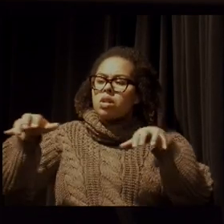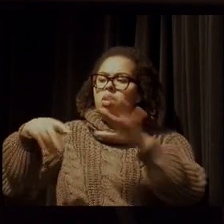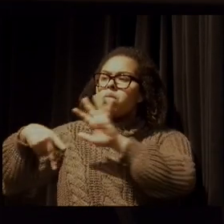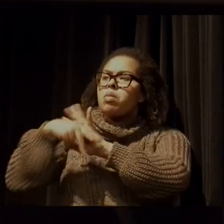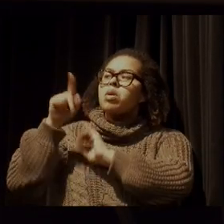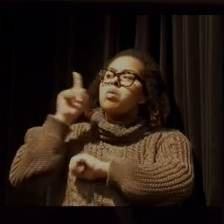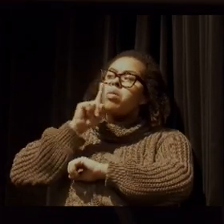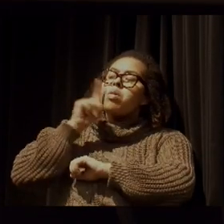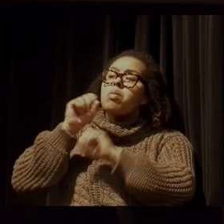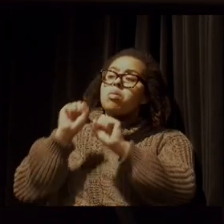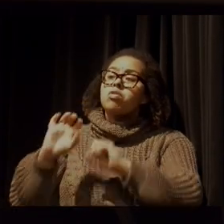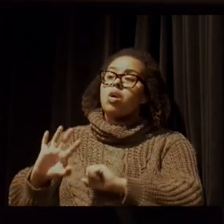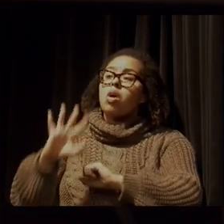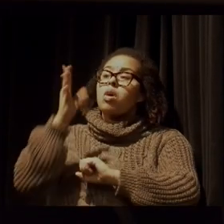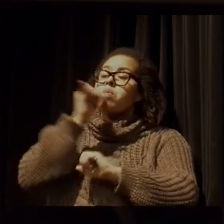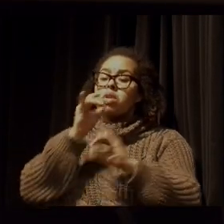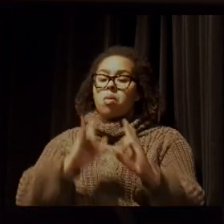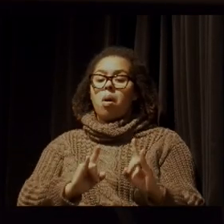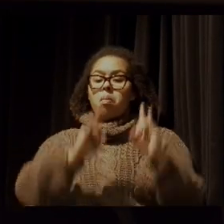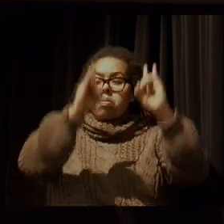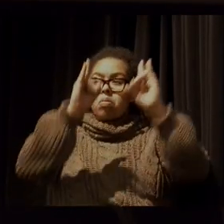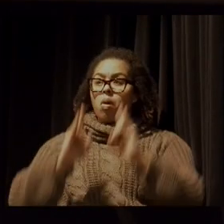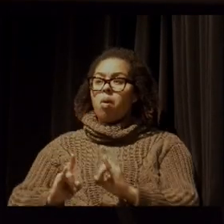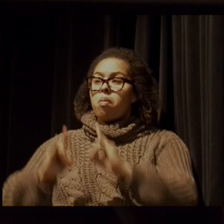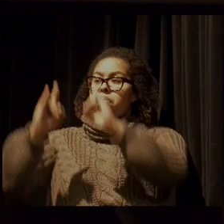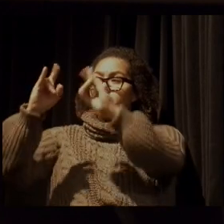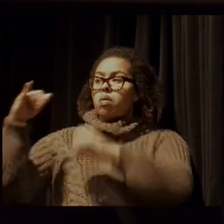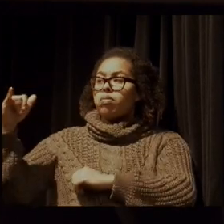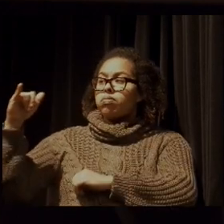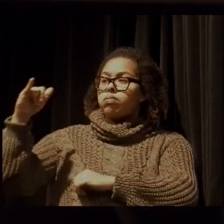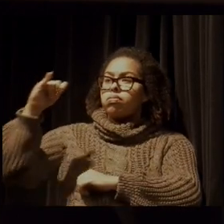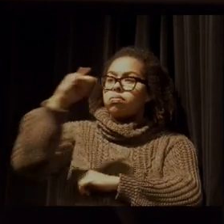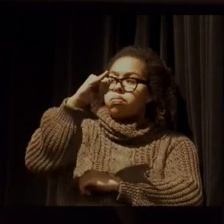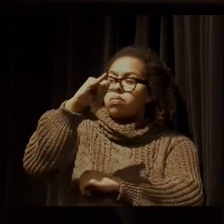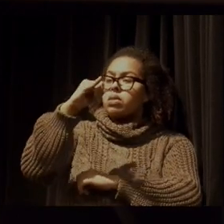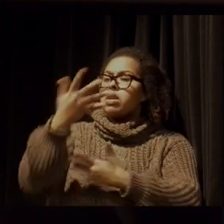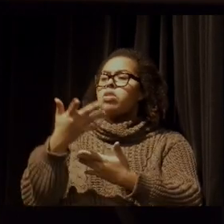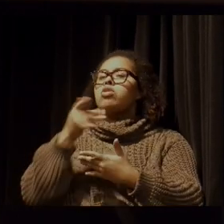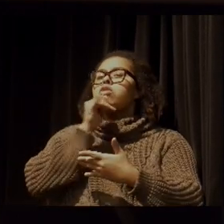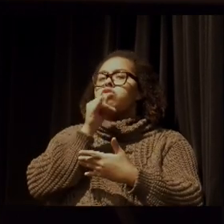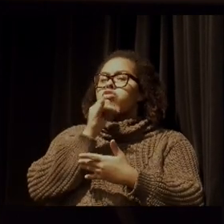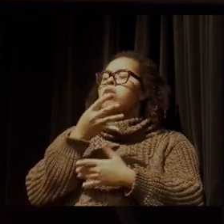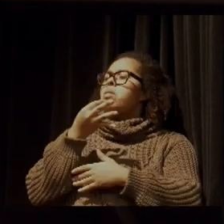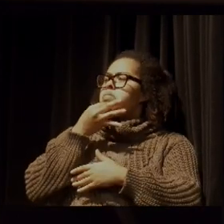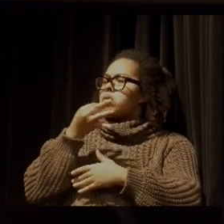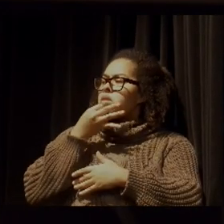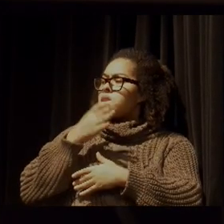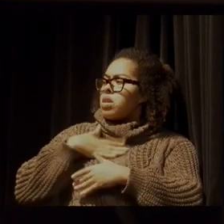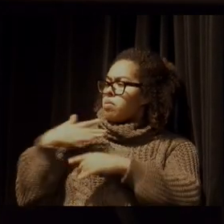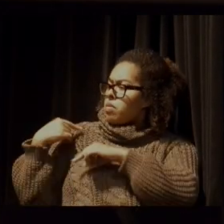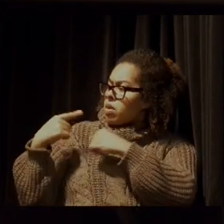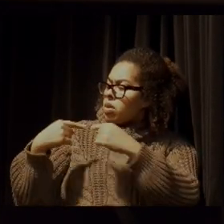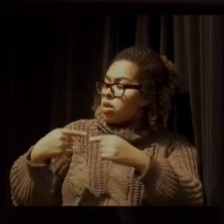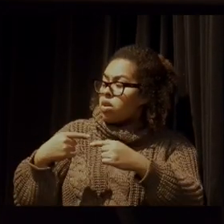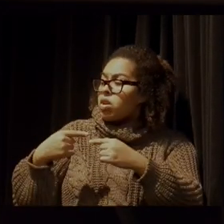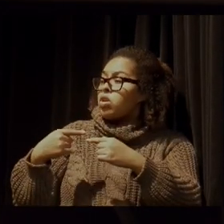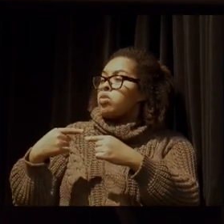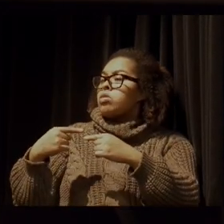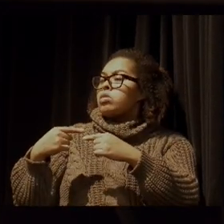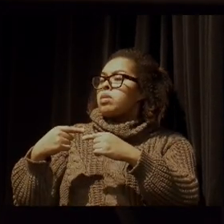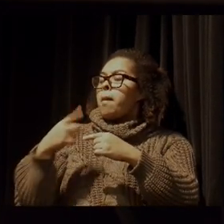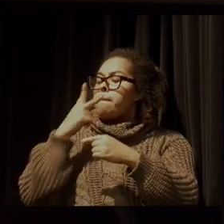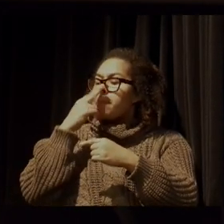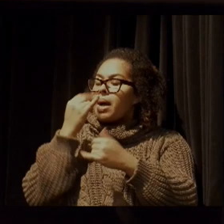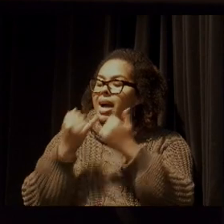pudesse ocorrer aquele atentado. E a gente estava comentando exatamente isso da minha geração, viu, Angela, ao certo o